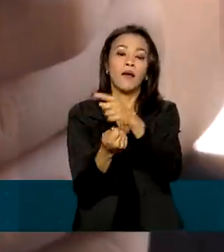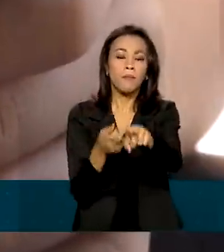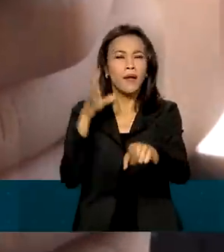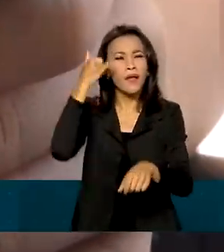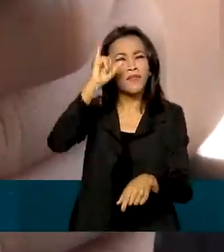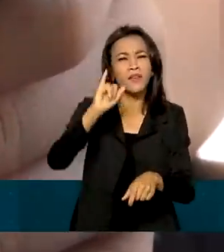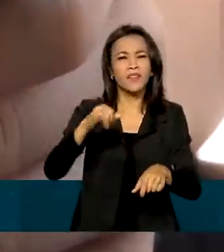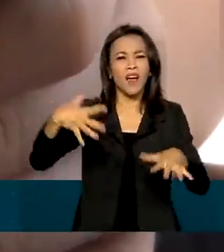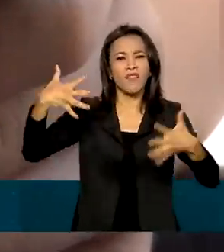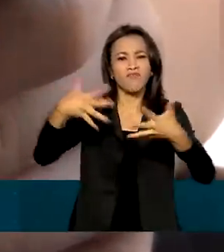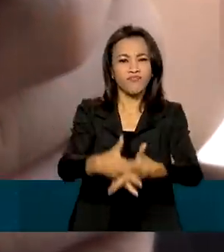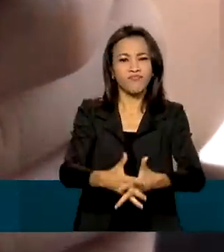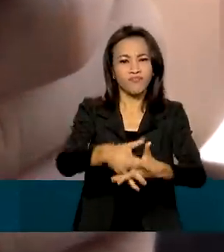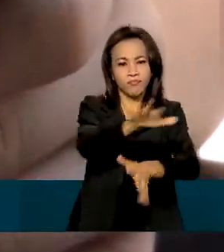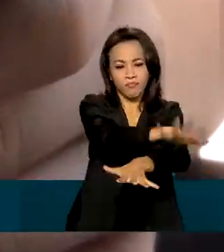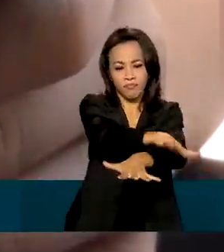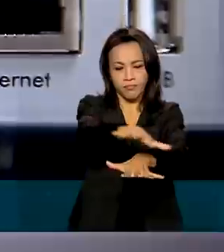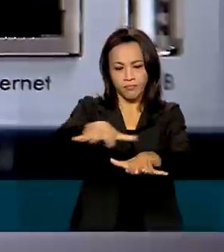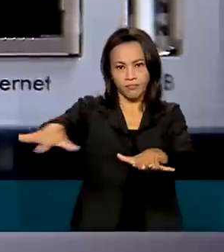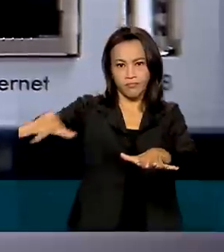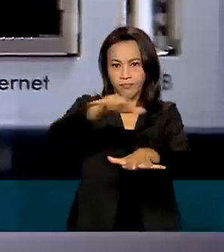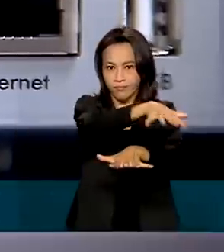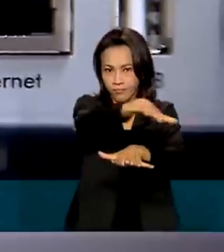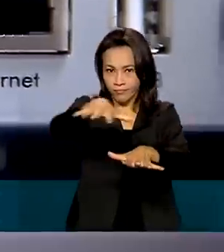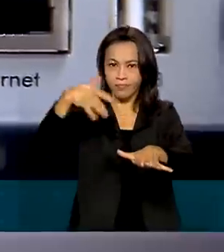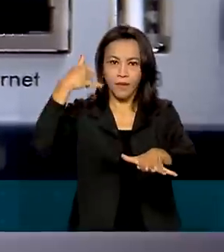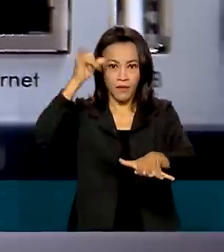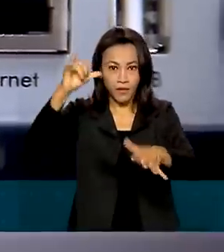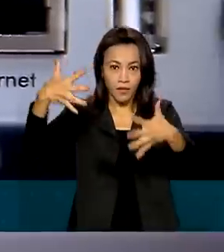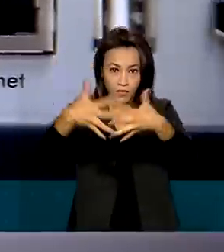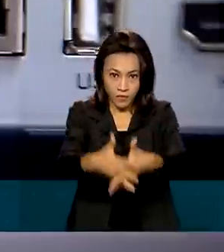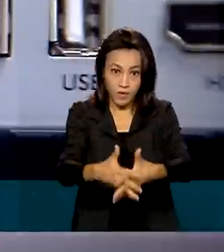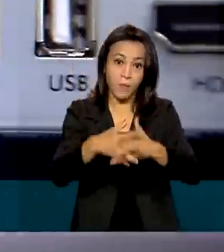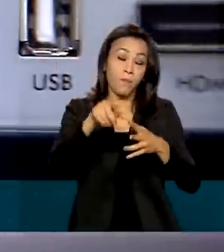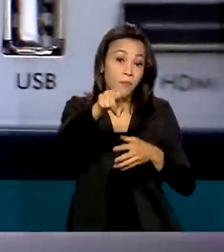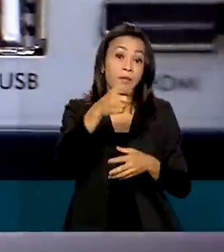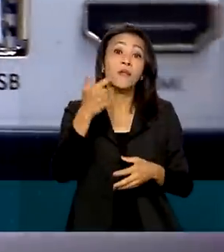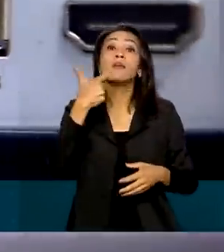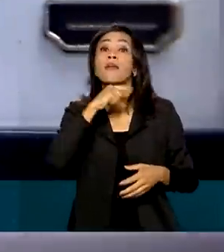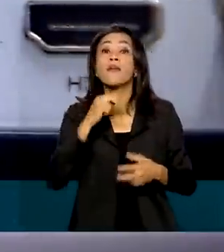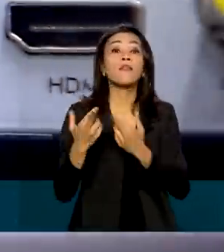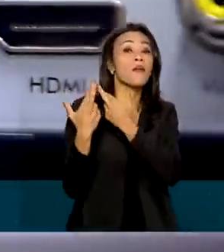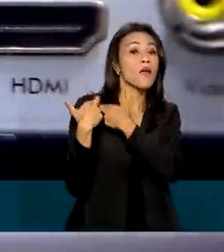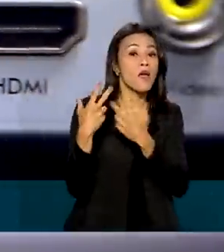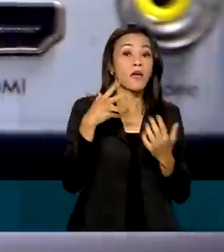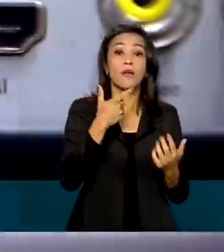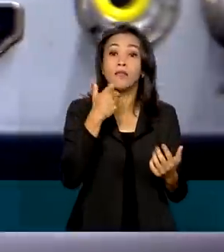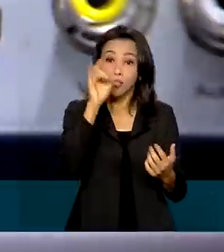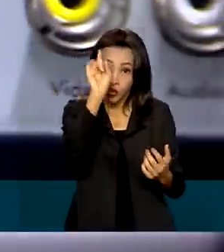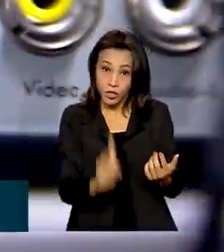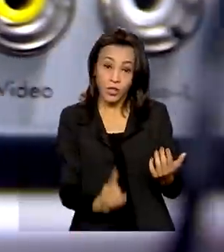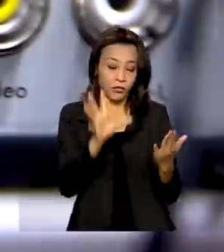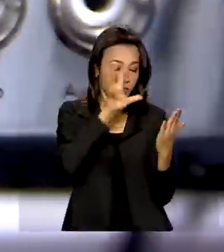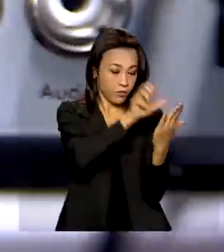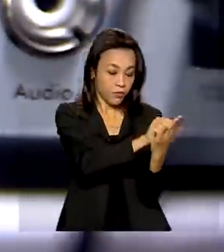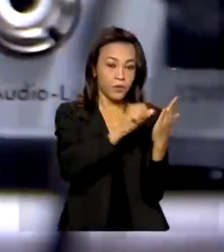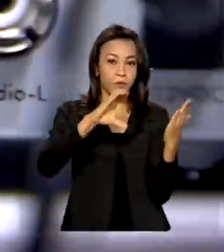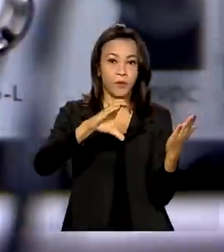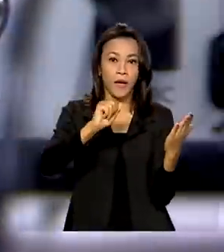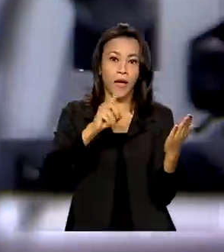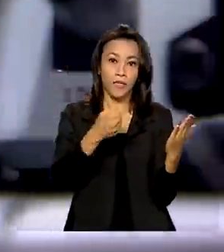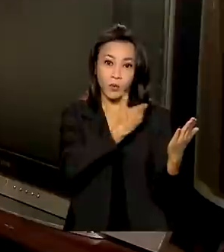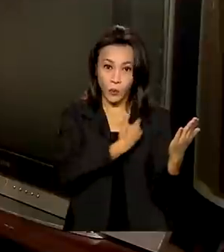evitar interferências. Inscritos no Cadastro Único para Programas Sociais do Governo Federal, Cadúnico, que